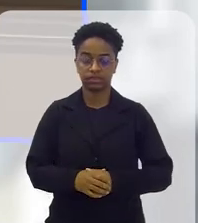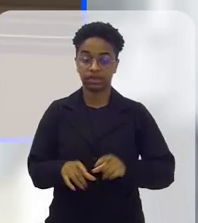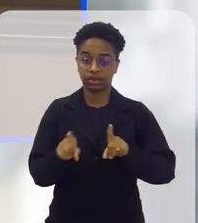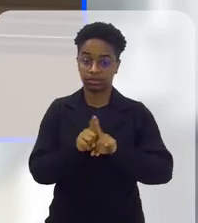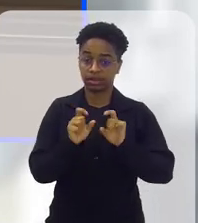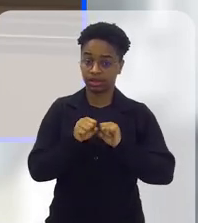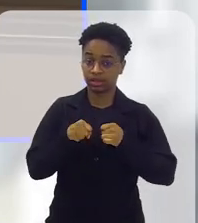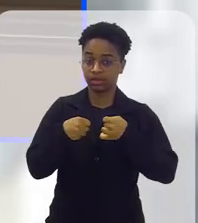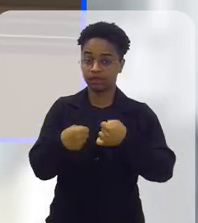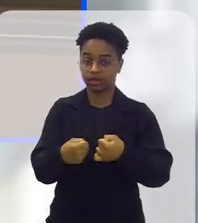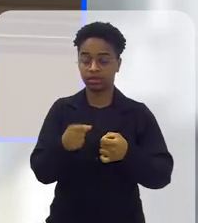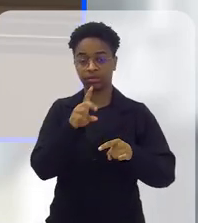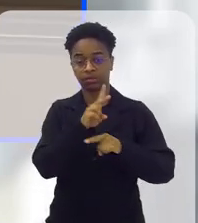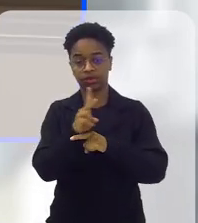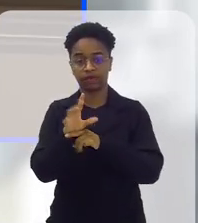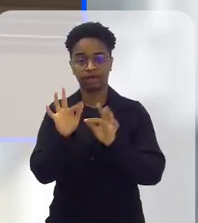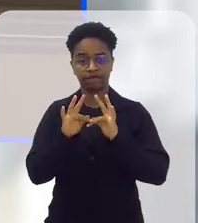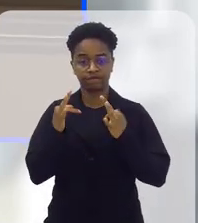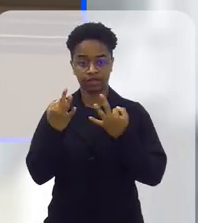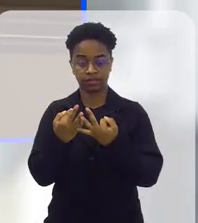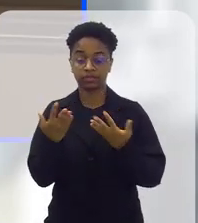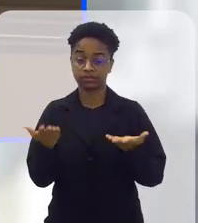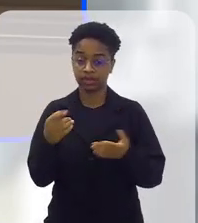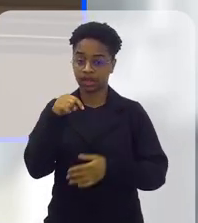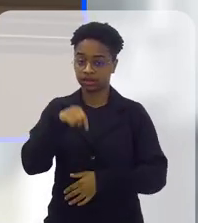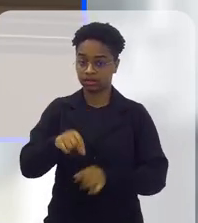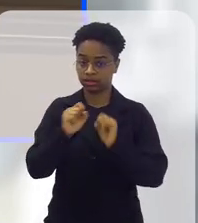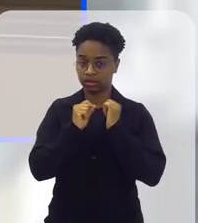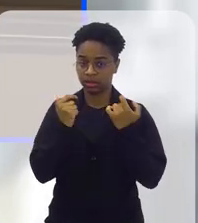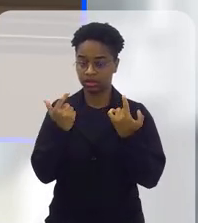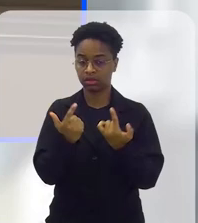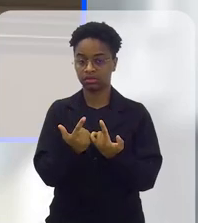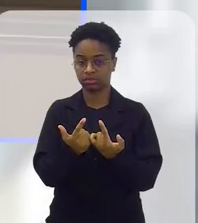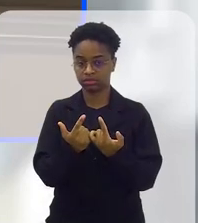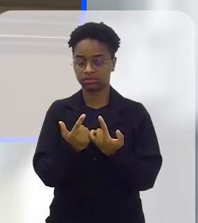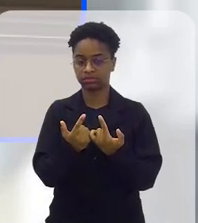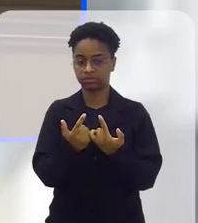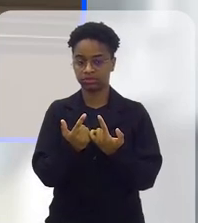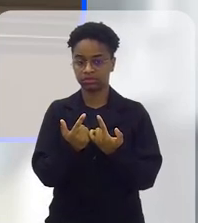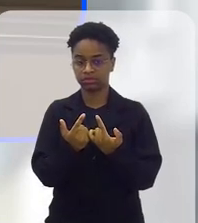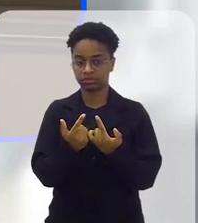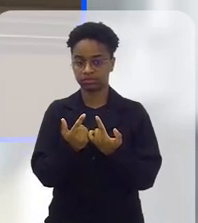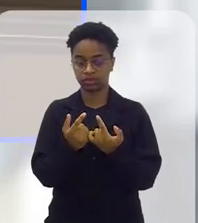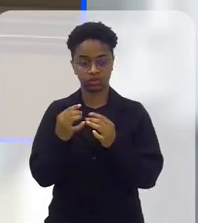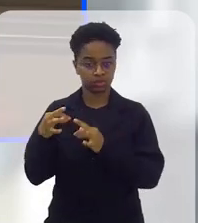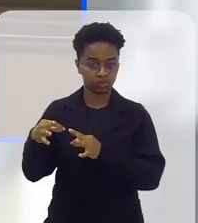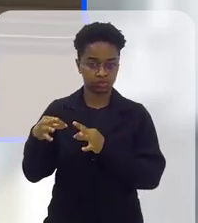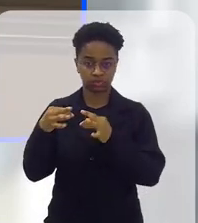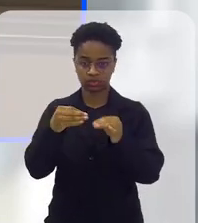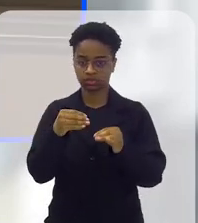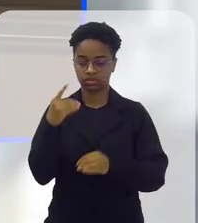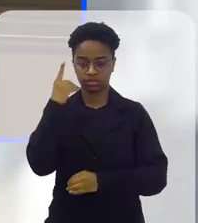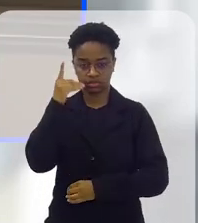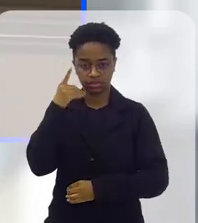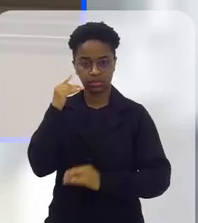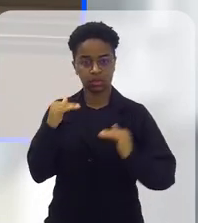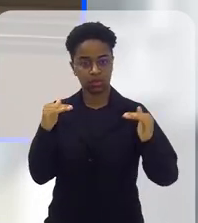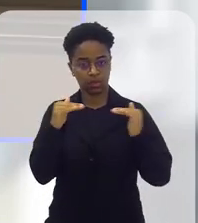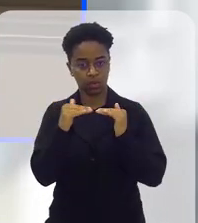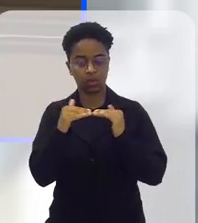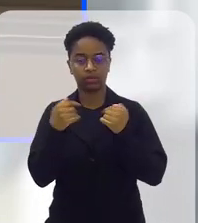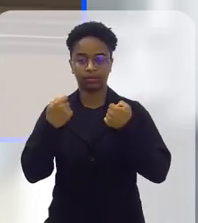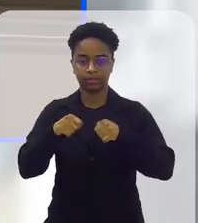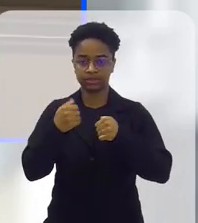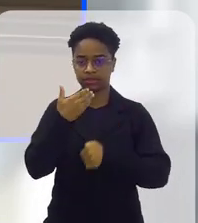mais e defender essas famílias. E o parlamento aqui é 100% a favor